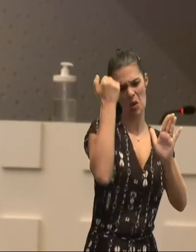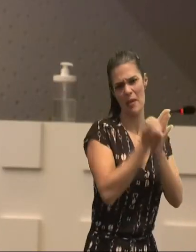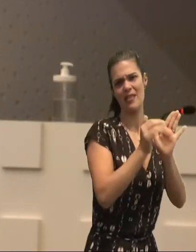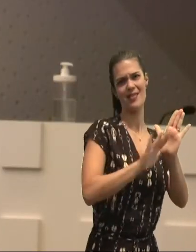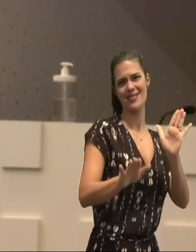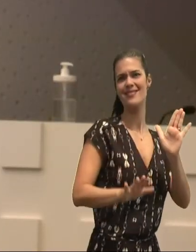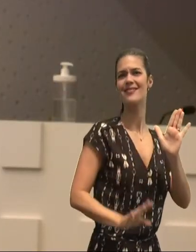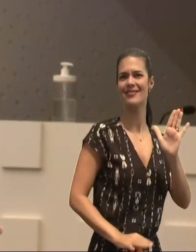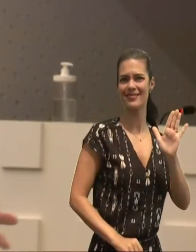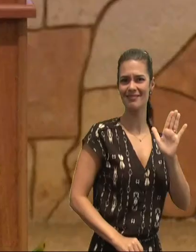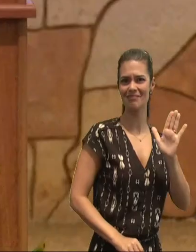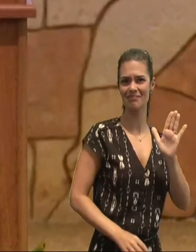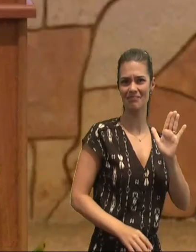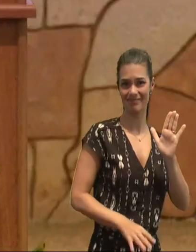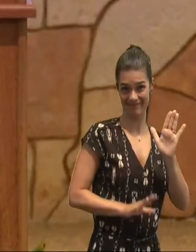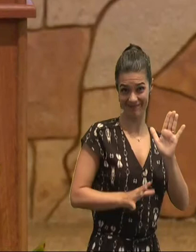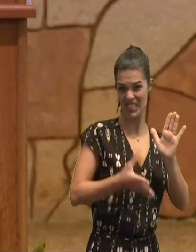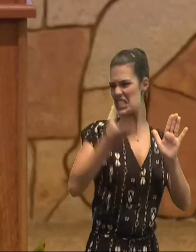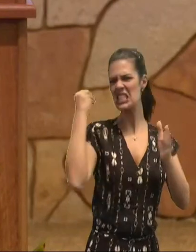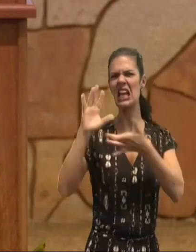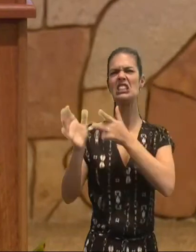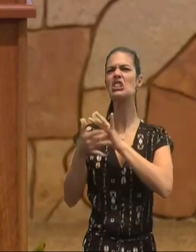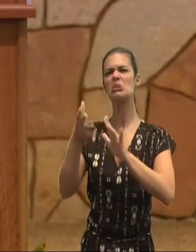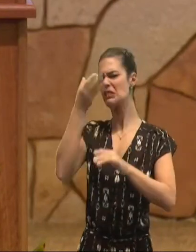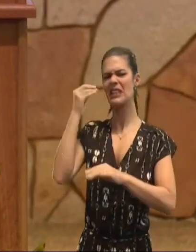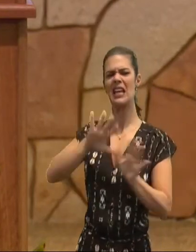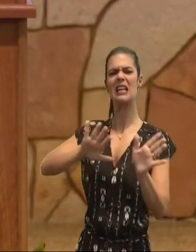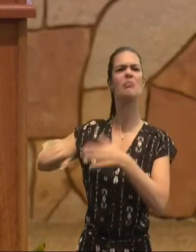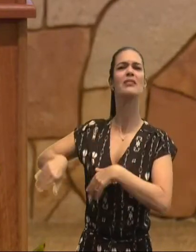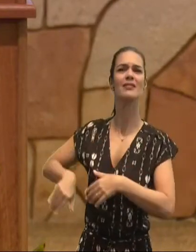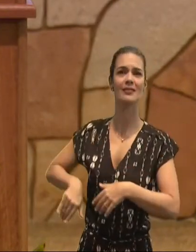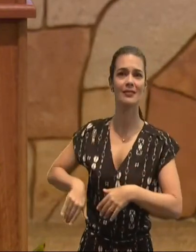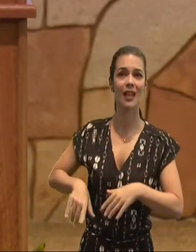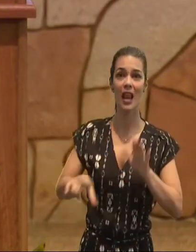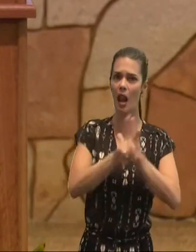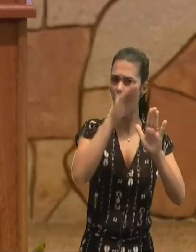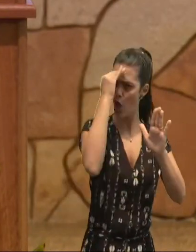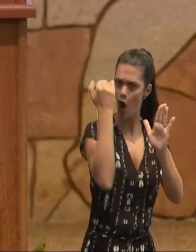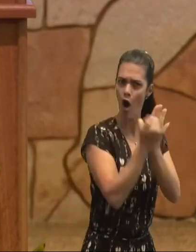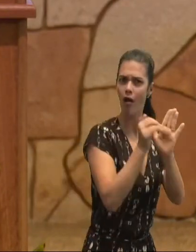eles queriam, se mesclar, aos outros, para que não fossem, percebidos,